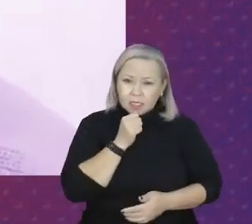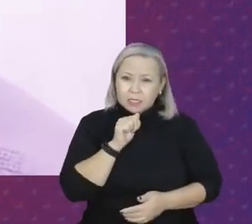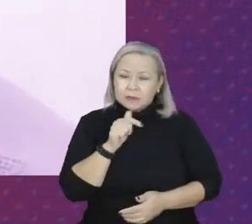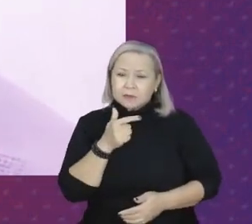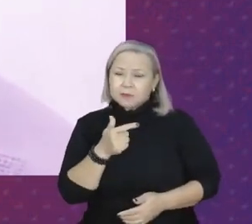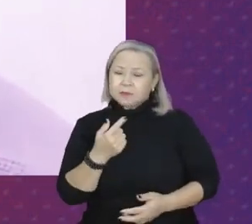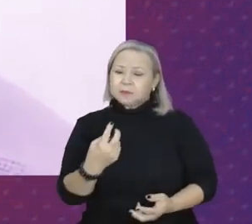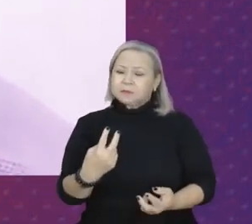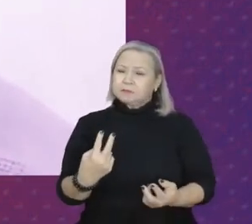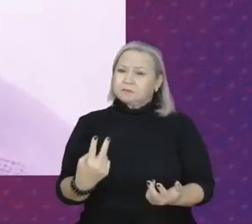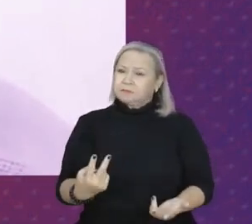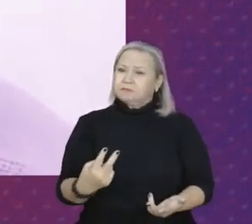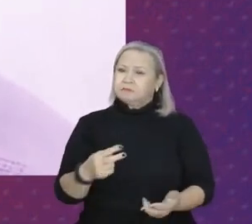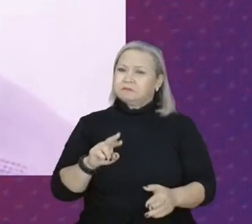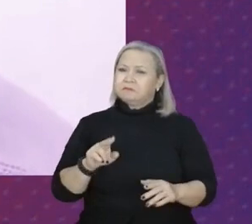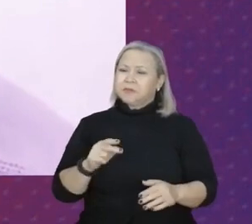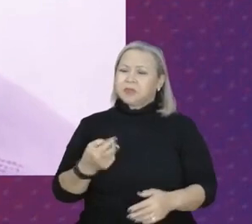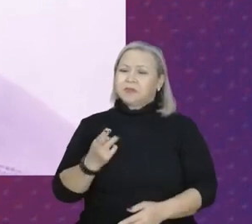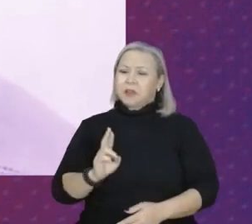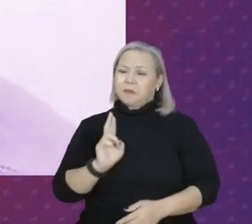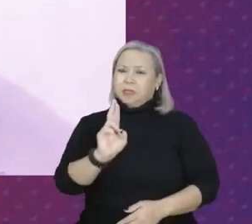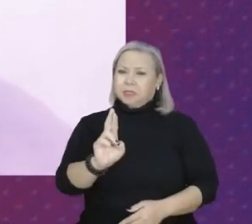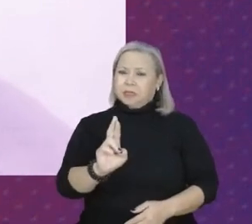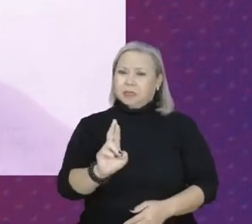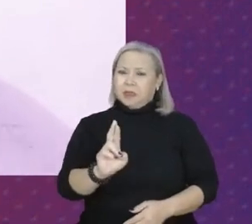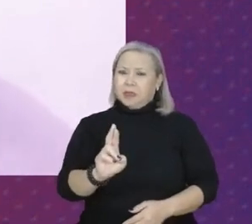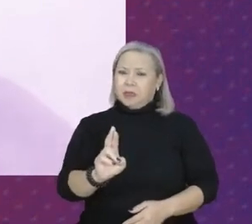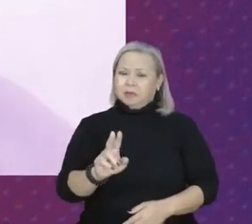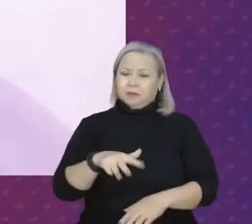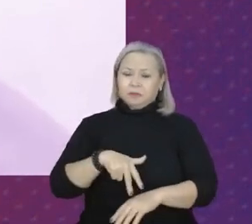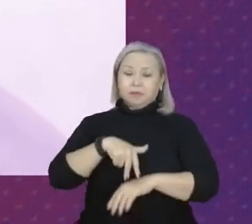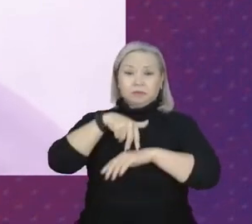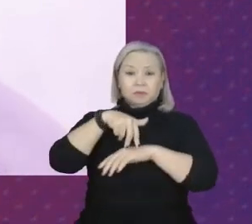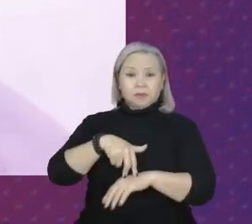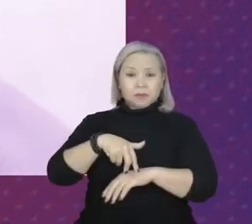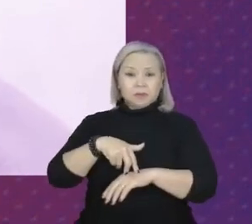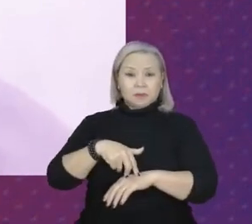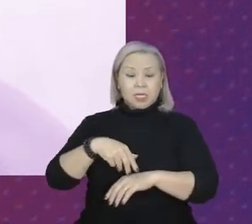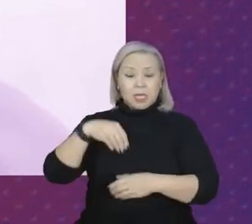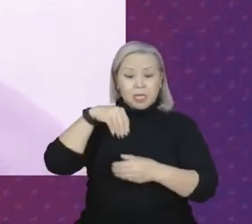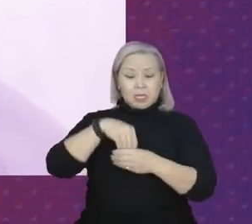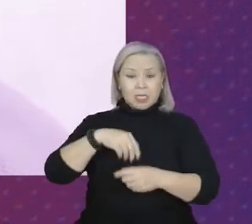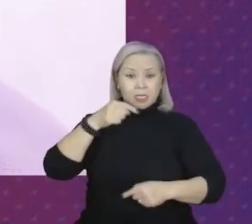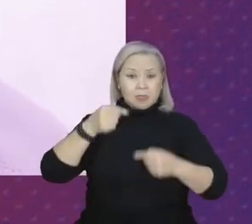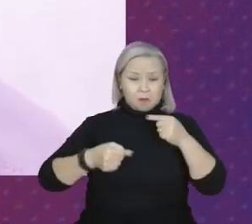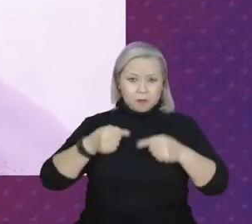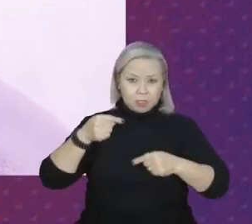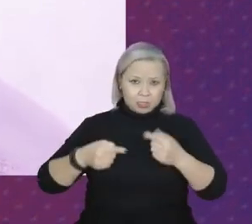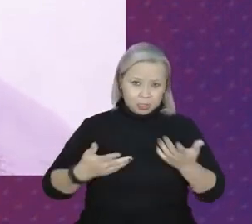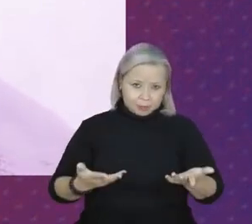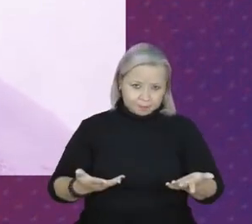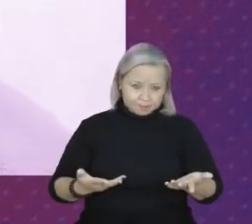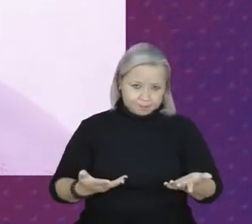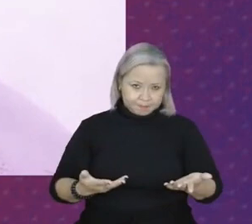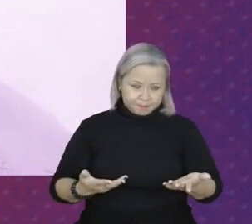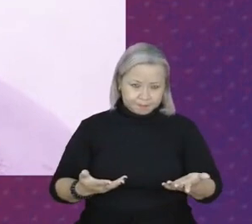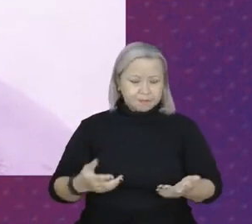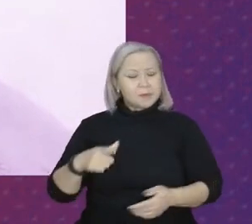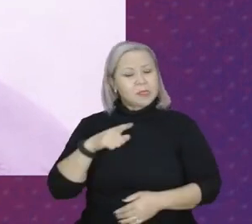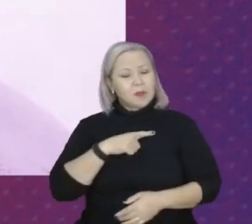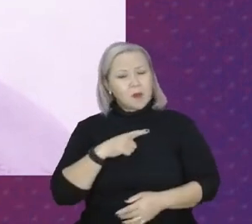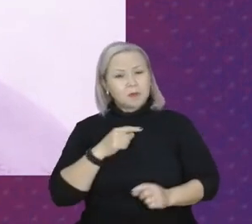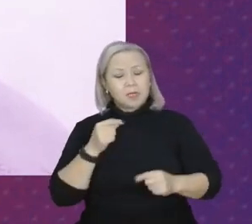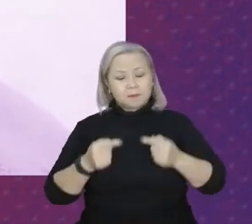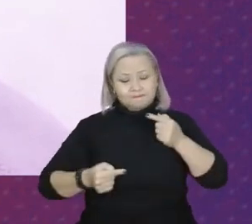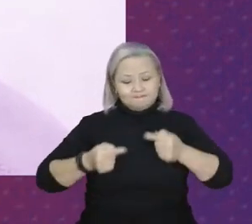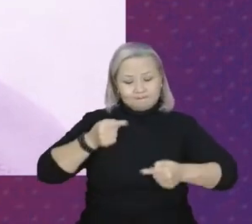vê representada na sua maioria nos parlamentos. Ou seria, nós temos uma